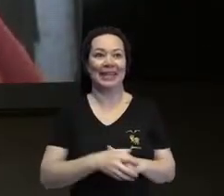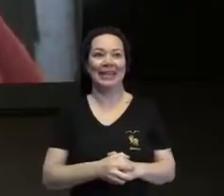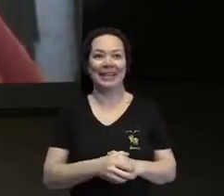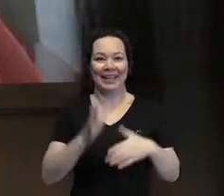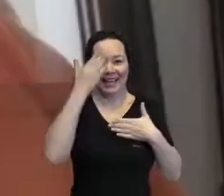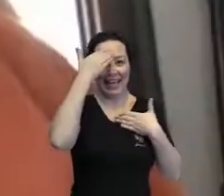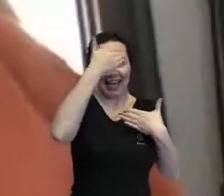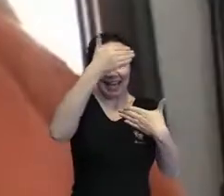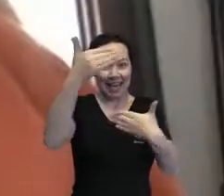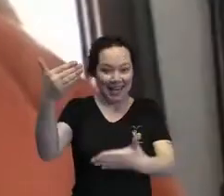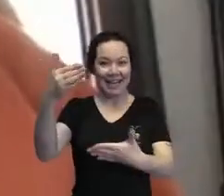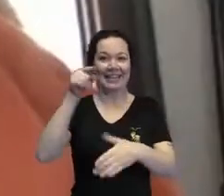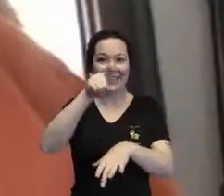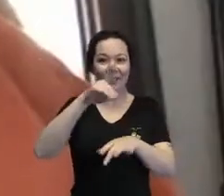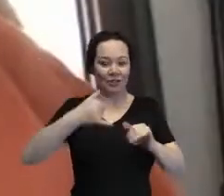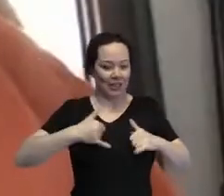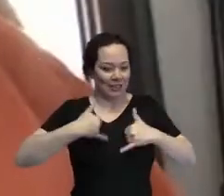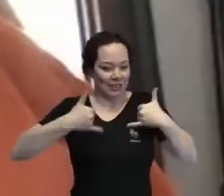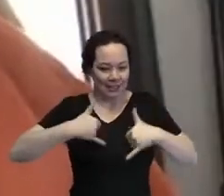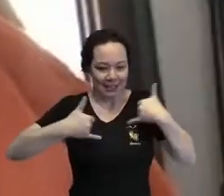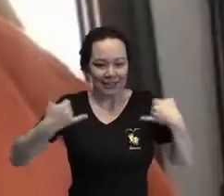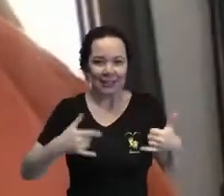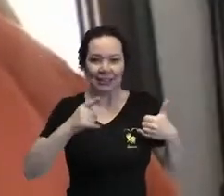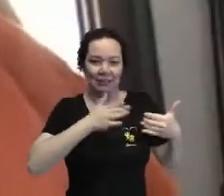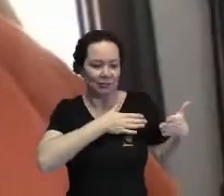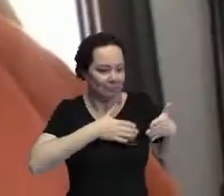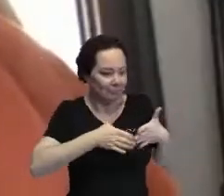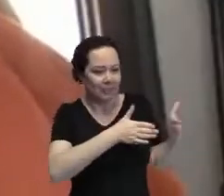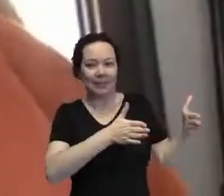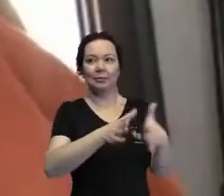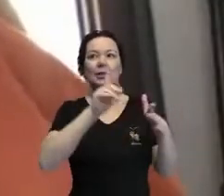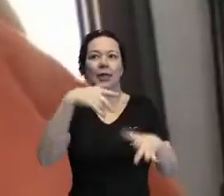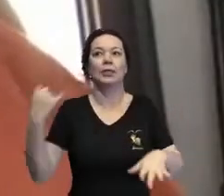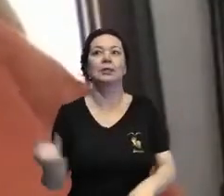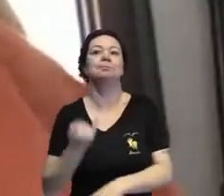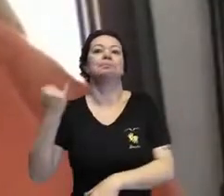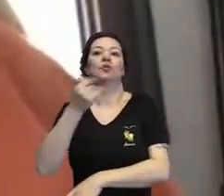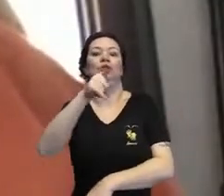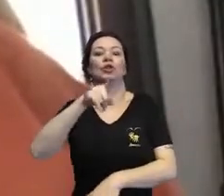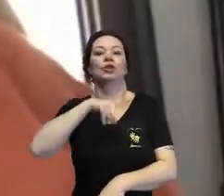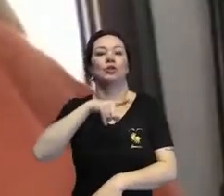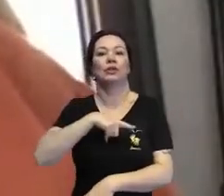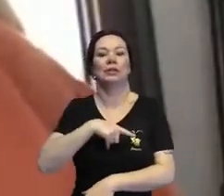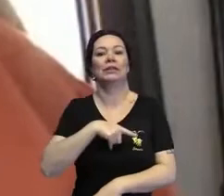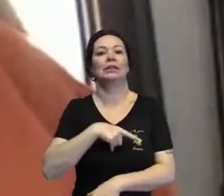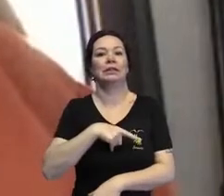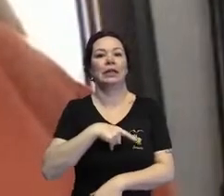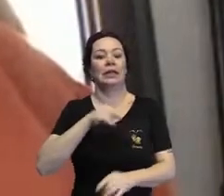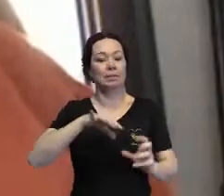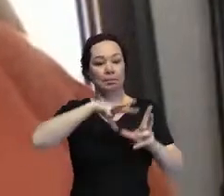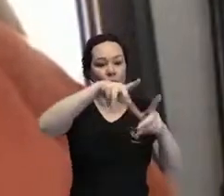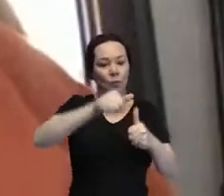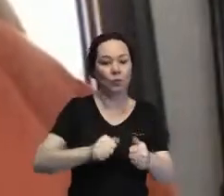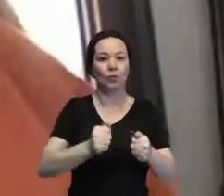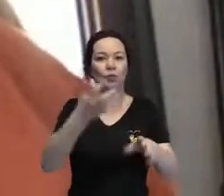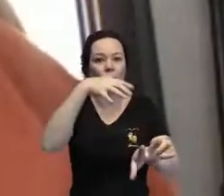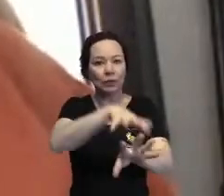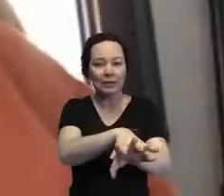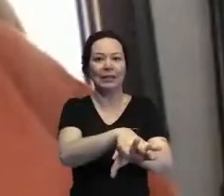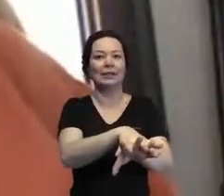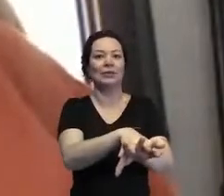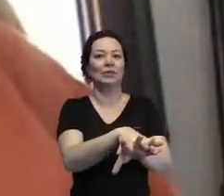agradecer a sua energia, a sua trajetória, a importância que você tem pra esse mundo da inclusão.